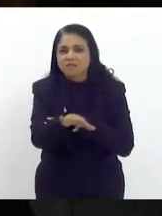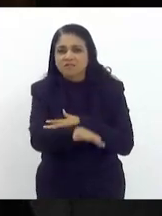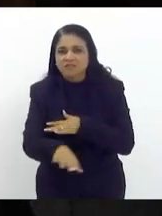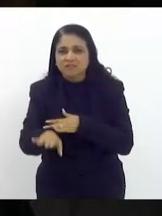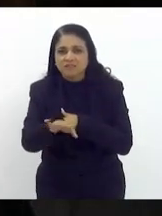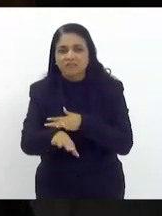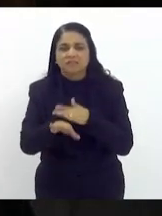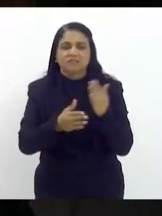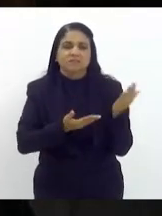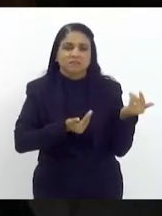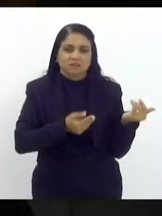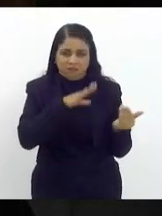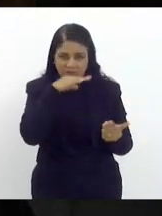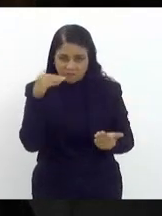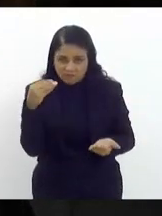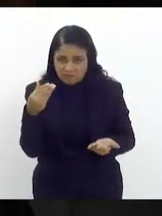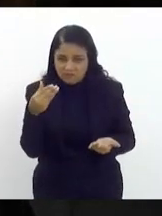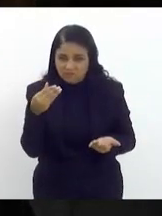dos nossos adolescentes